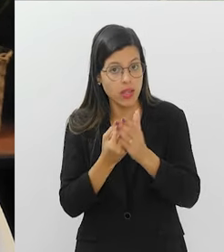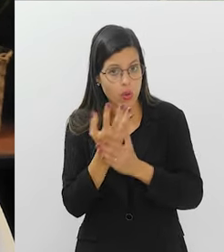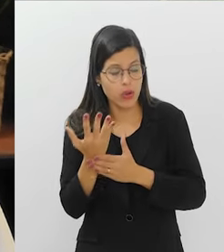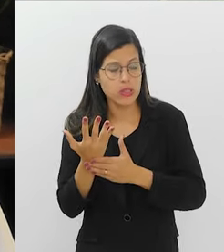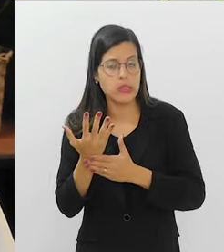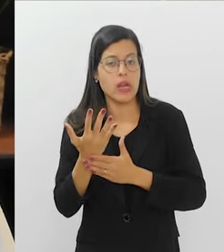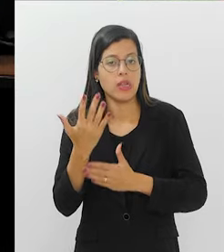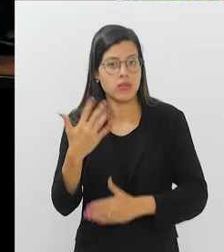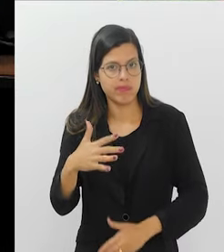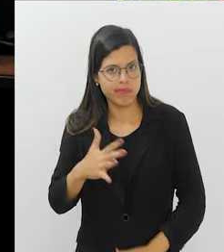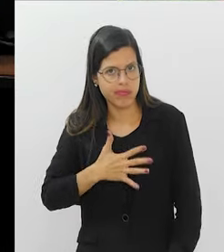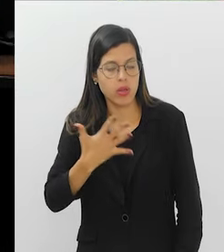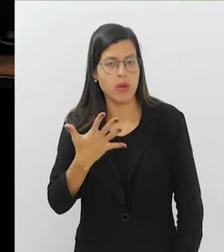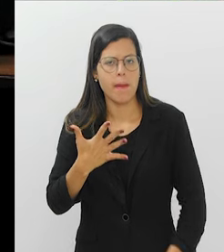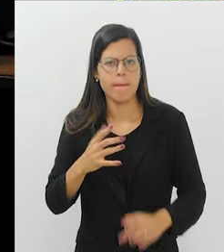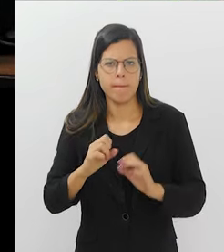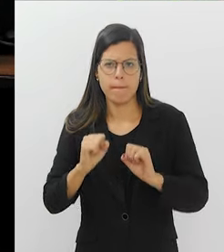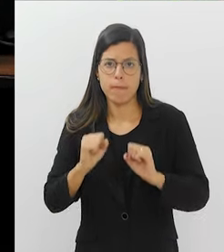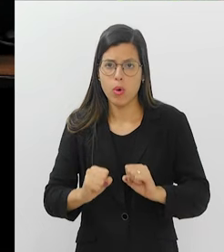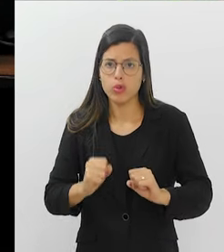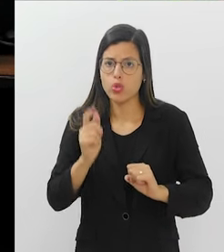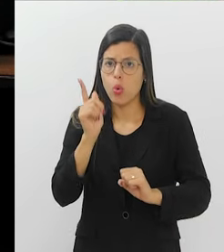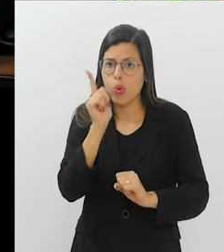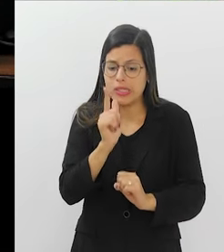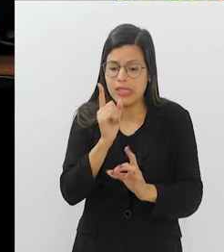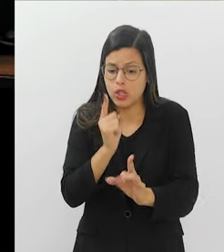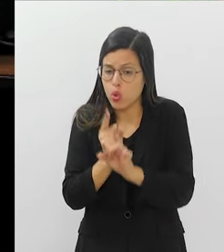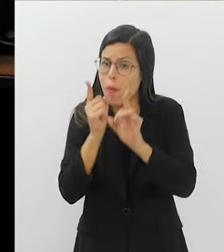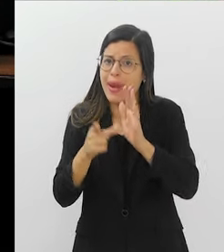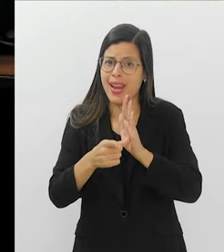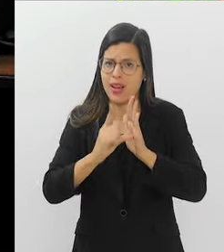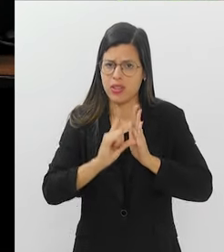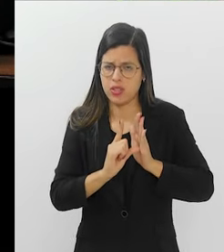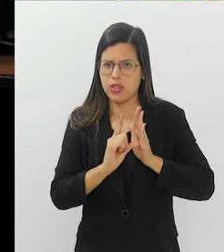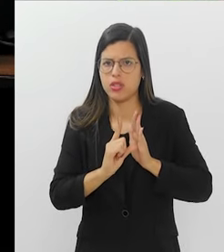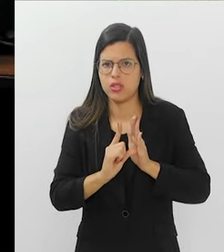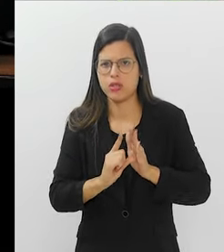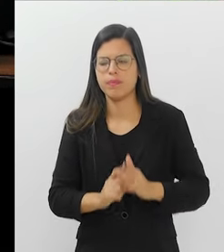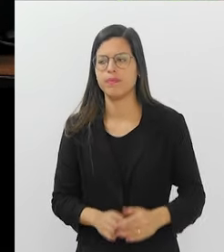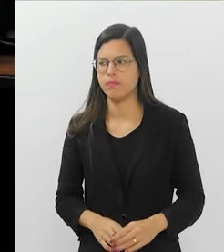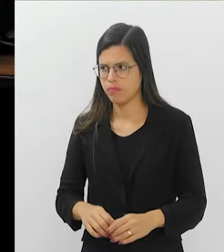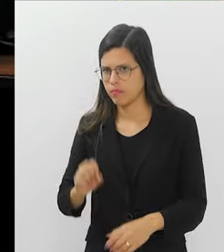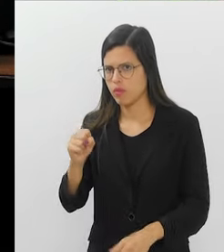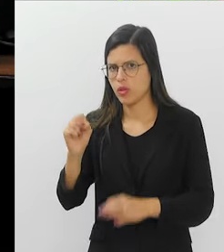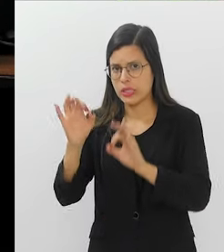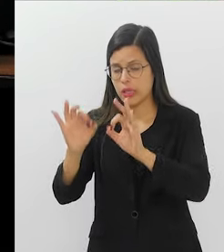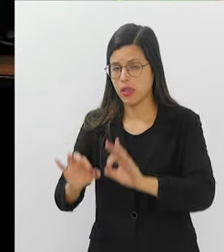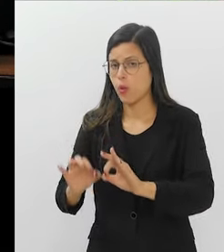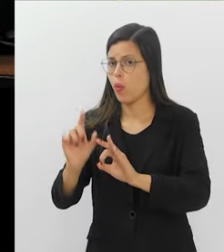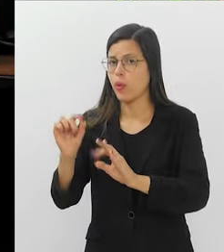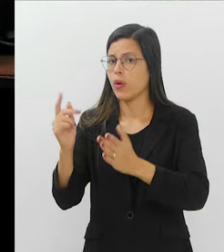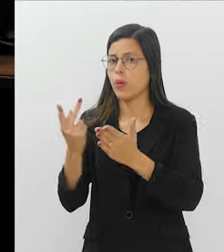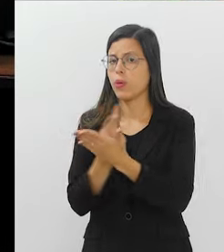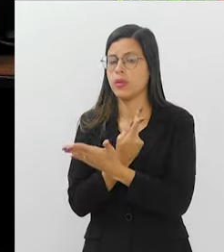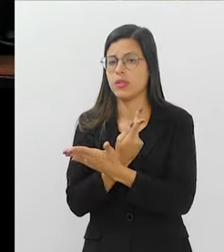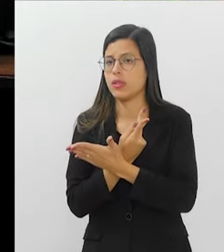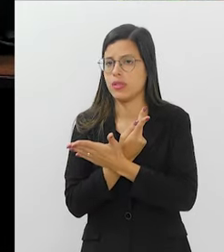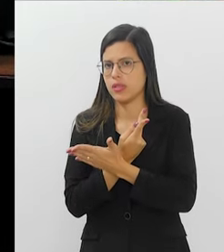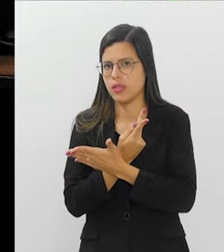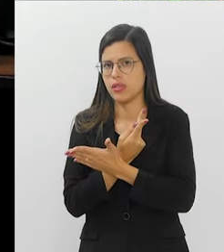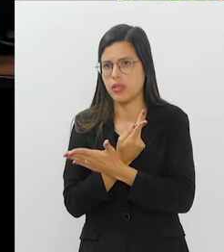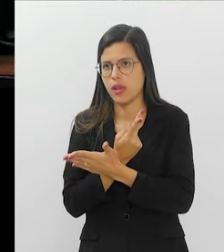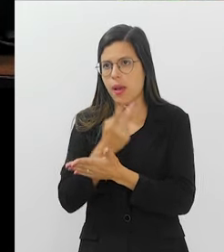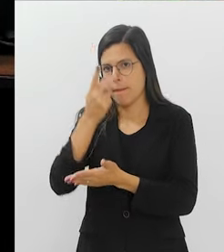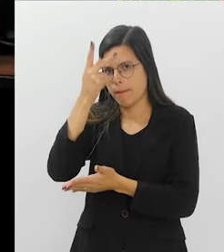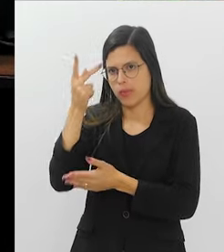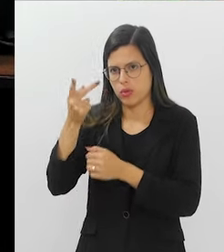impressionantes, mas pode existir um subdiagnóstico ainda? Com certeza. O que acontece, o